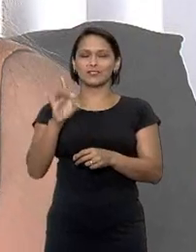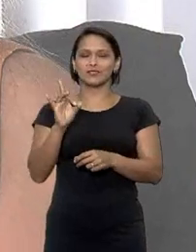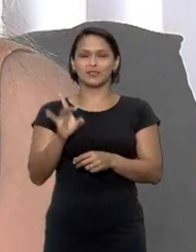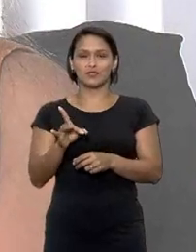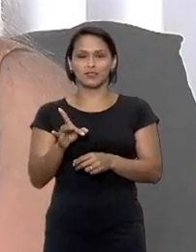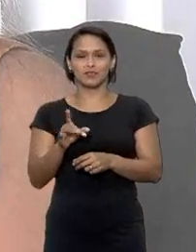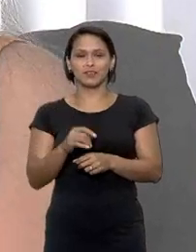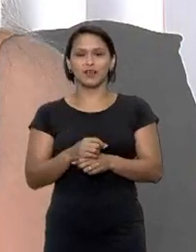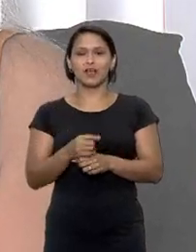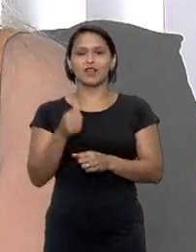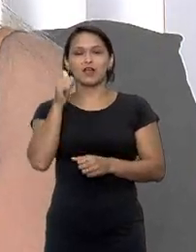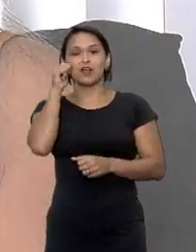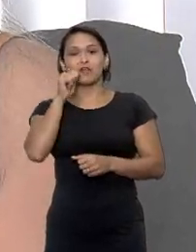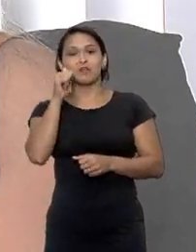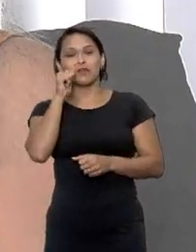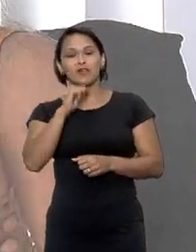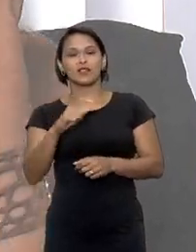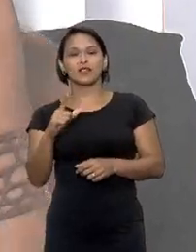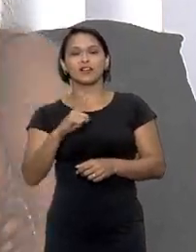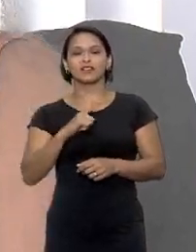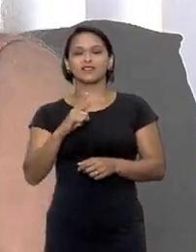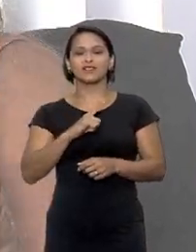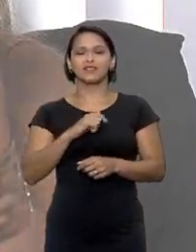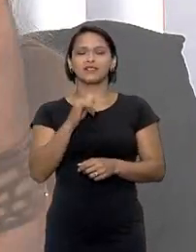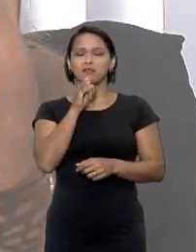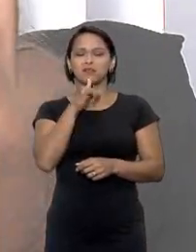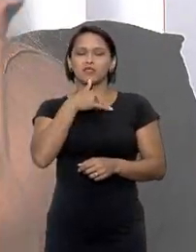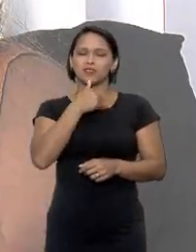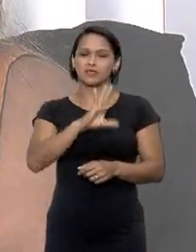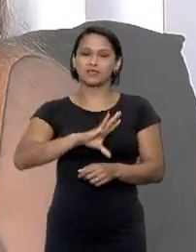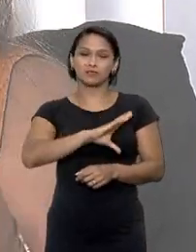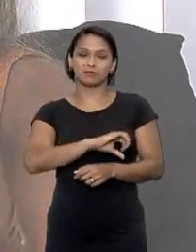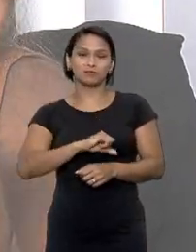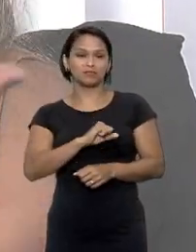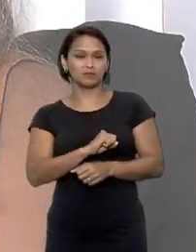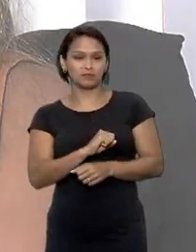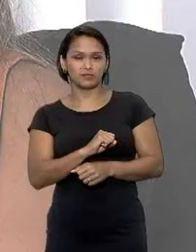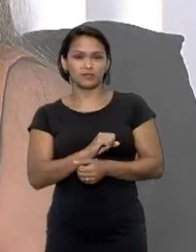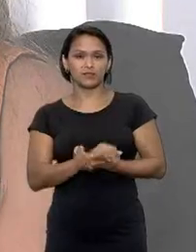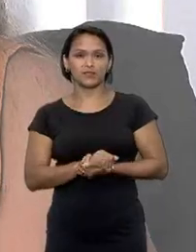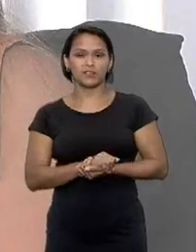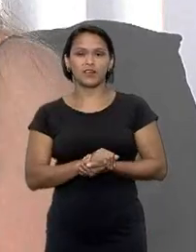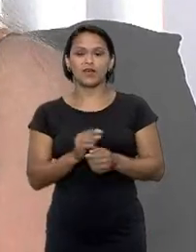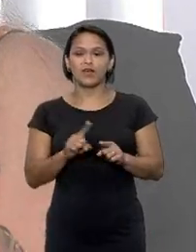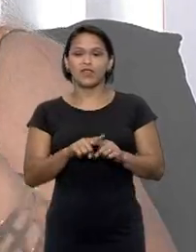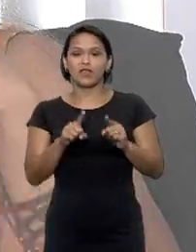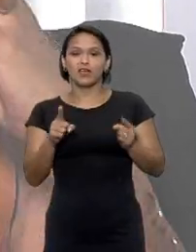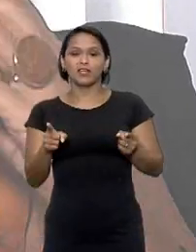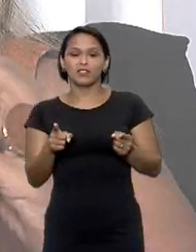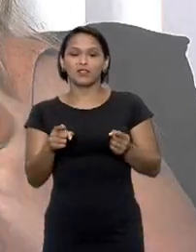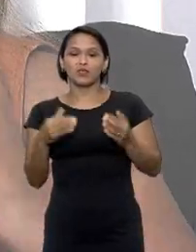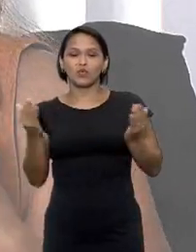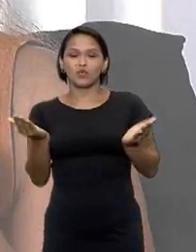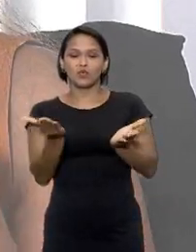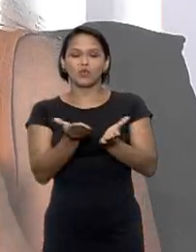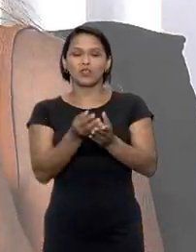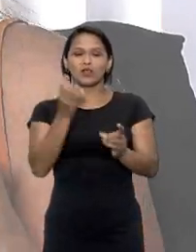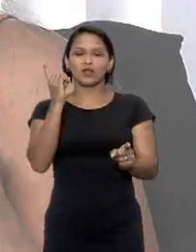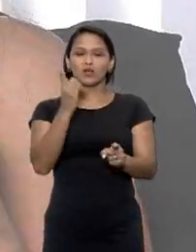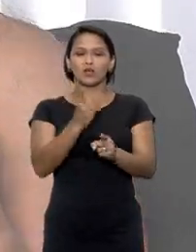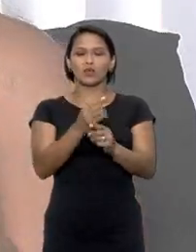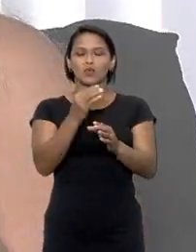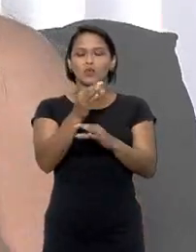relacionamento, mulheres que têm muitas frustrações nessa área. Então, quanto